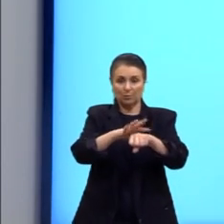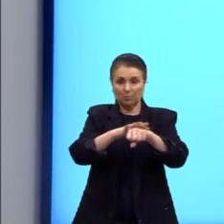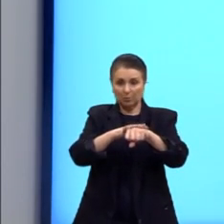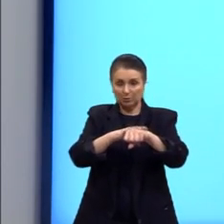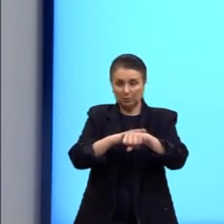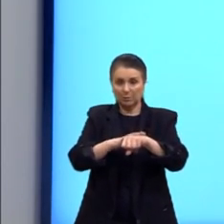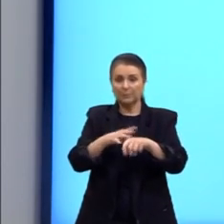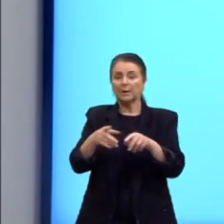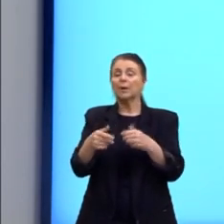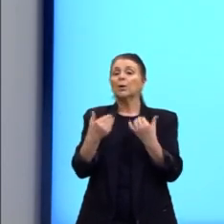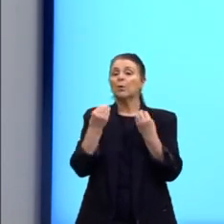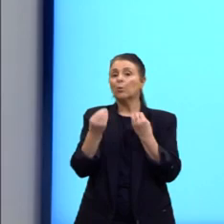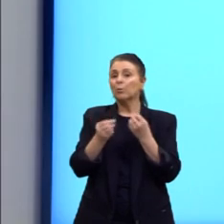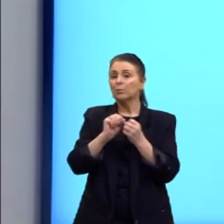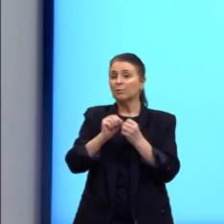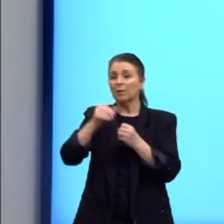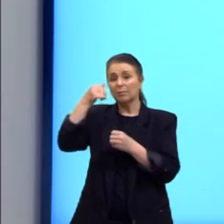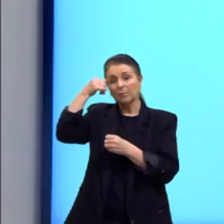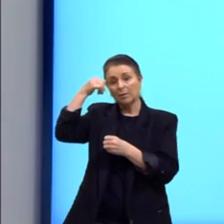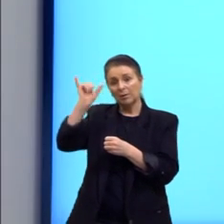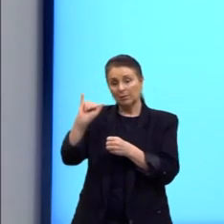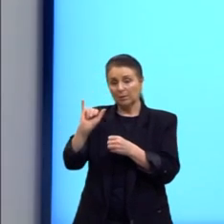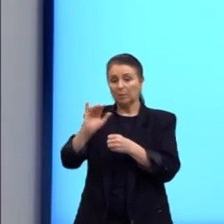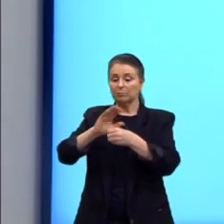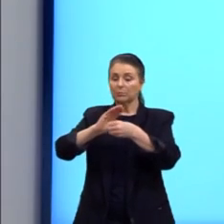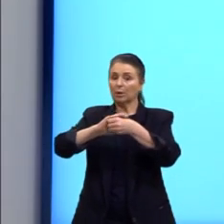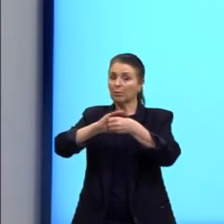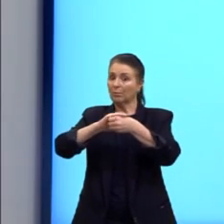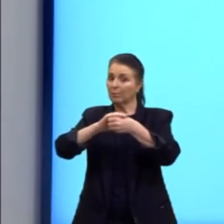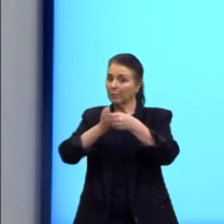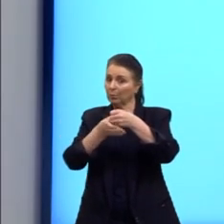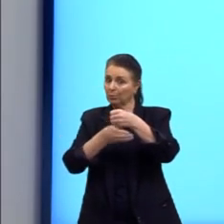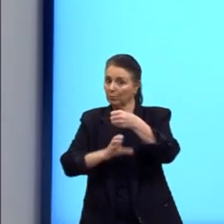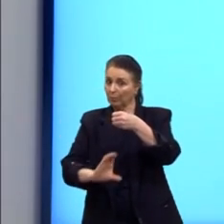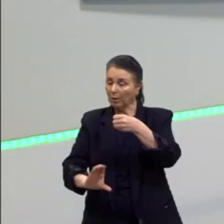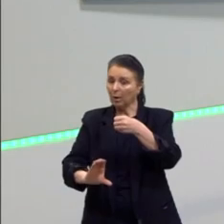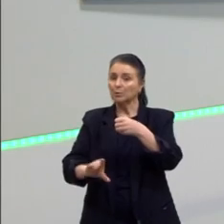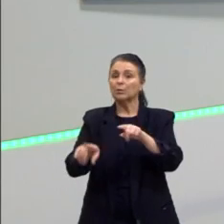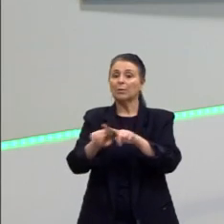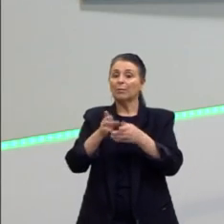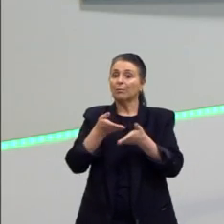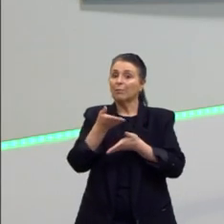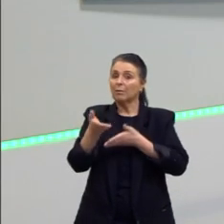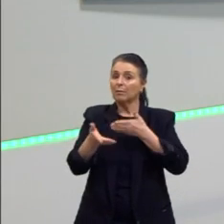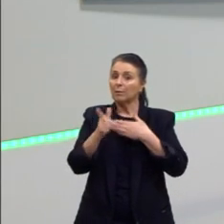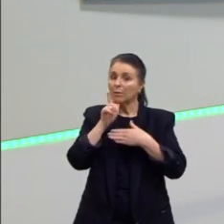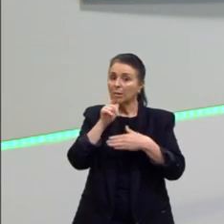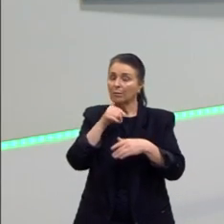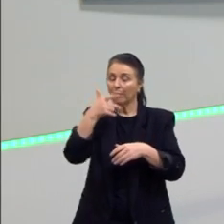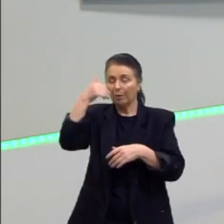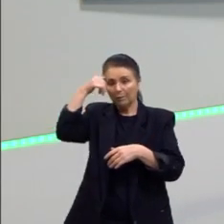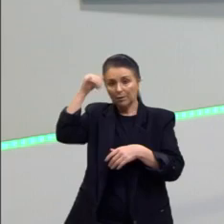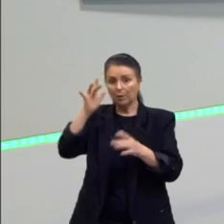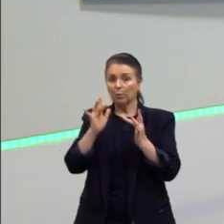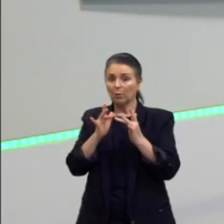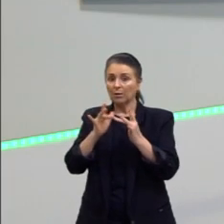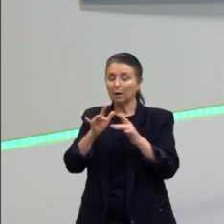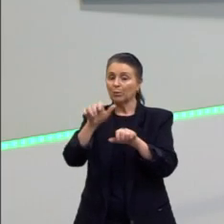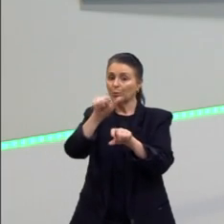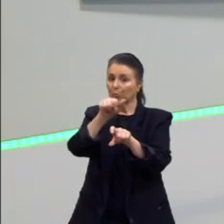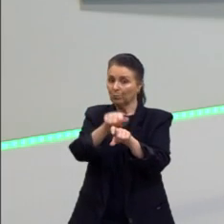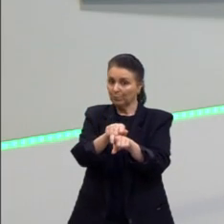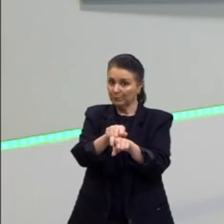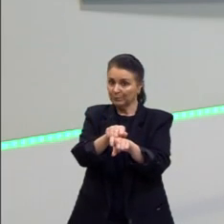A profilaxia, então, é o saneamento básico, tratamento da água e evitar contato com caramujos. Certo?